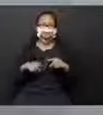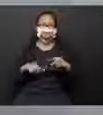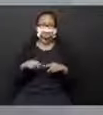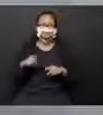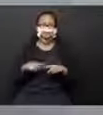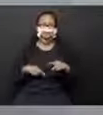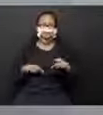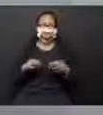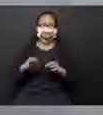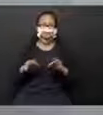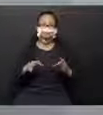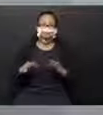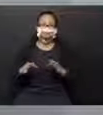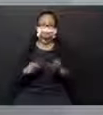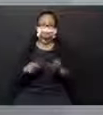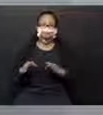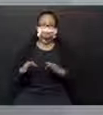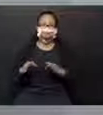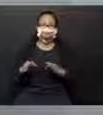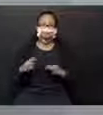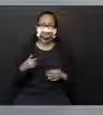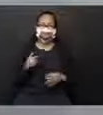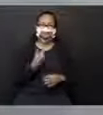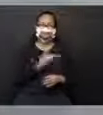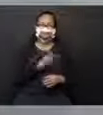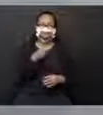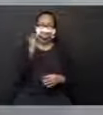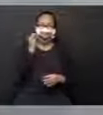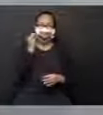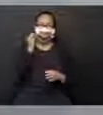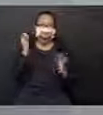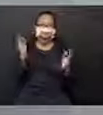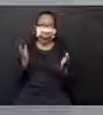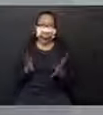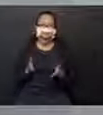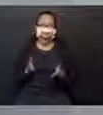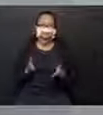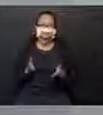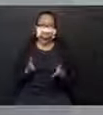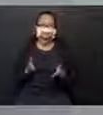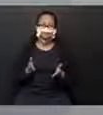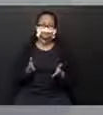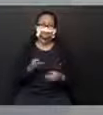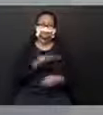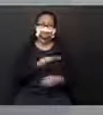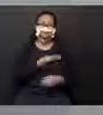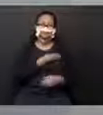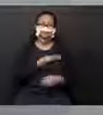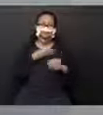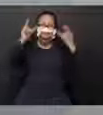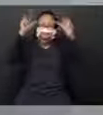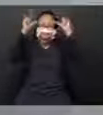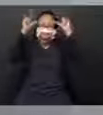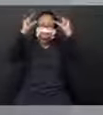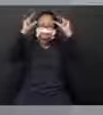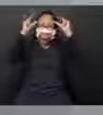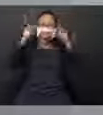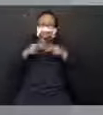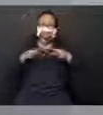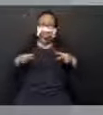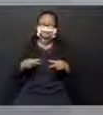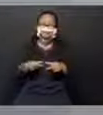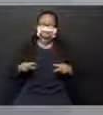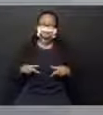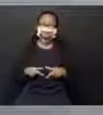preparados aqui para a nossa experiência de hoje. A nossa amiga Zebra, convidada lá da